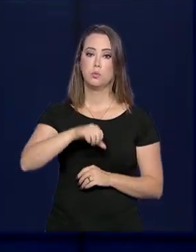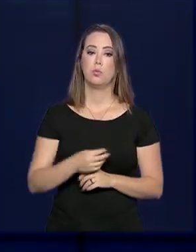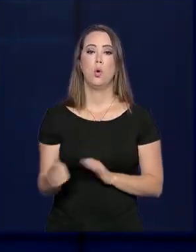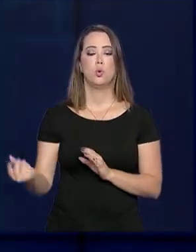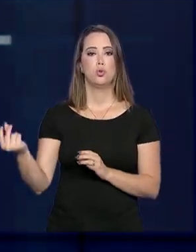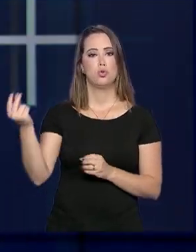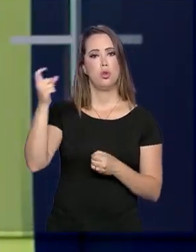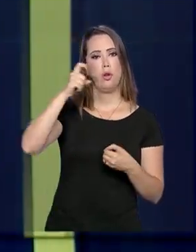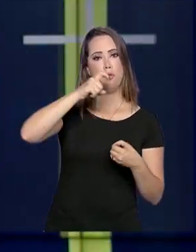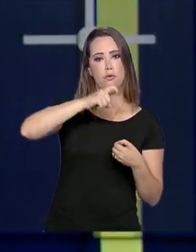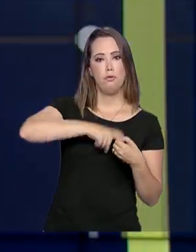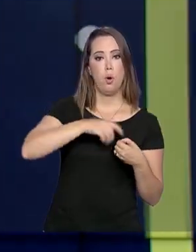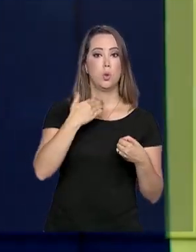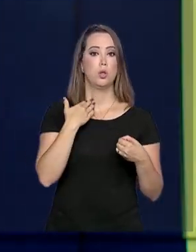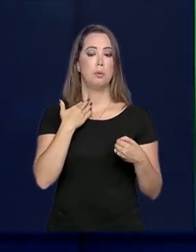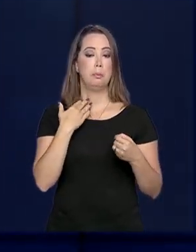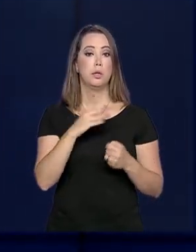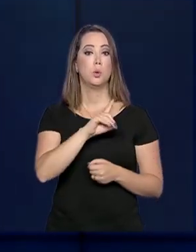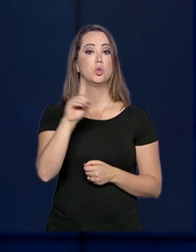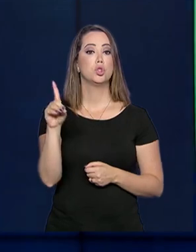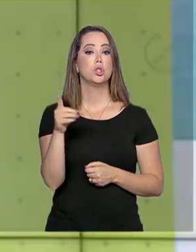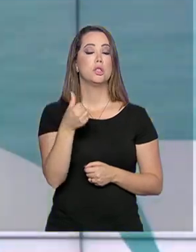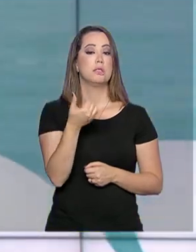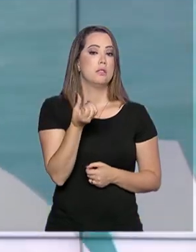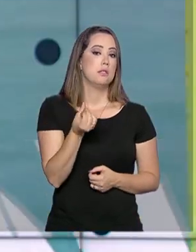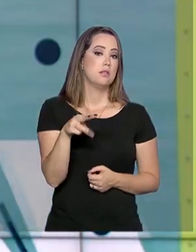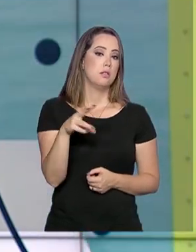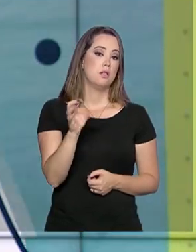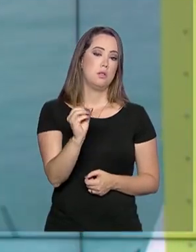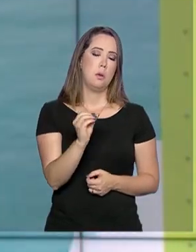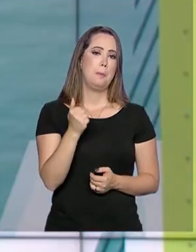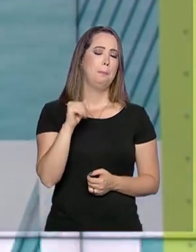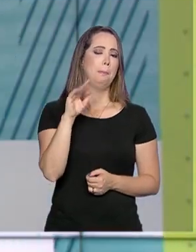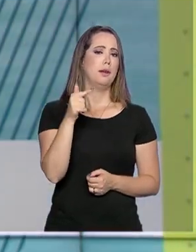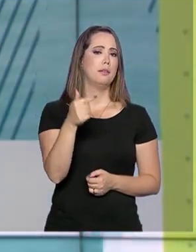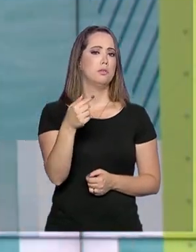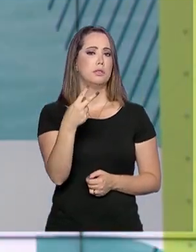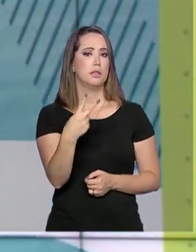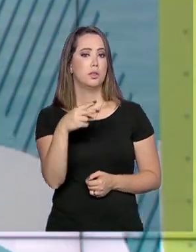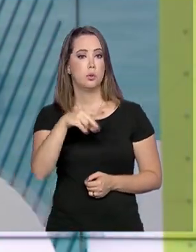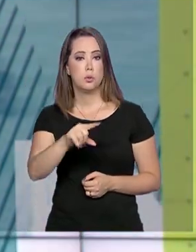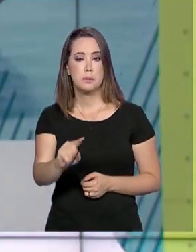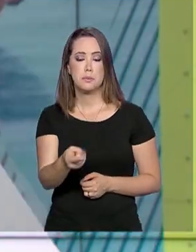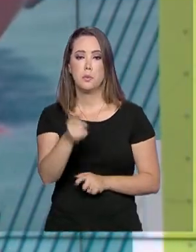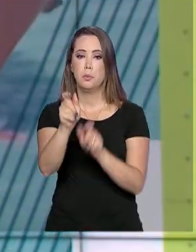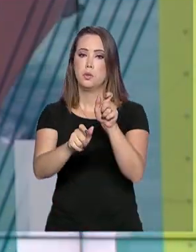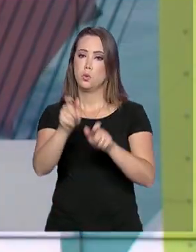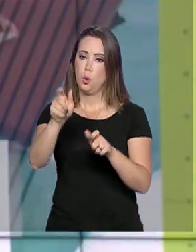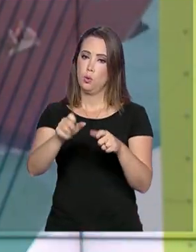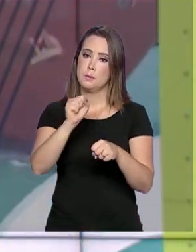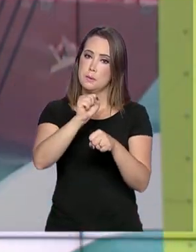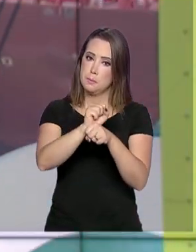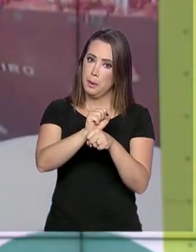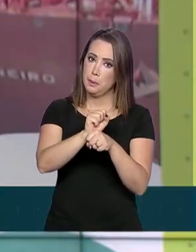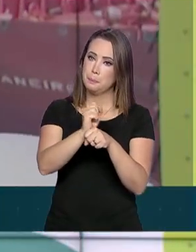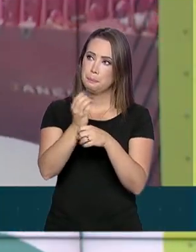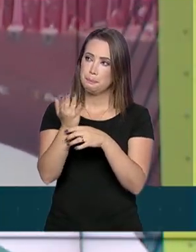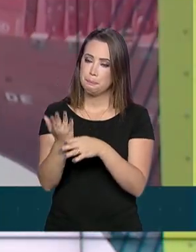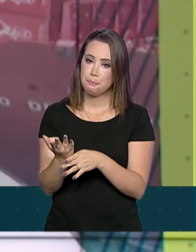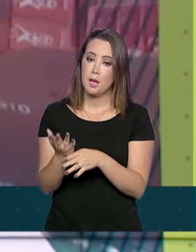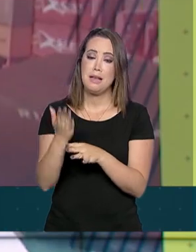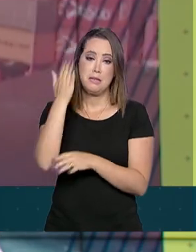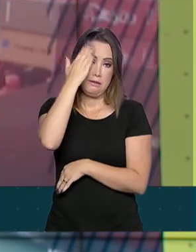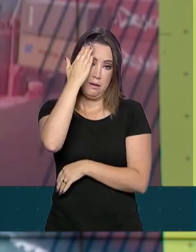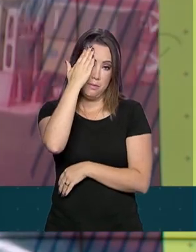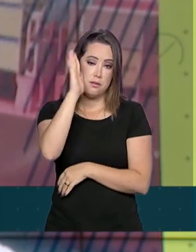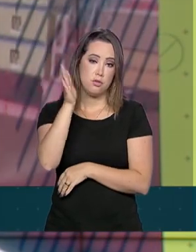O crédito bancário será feito no dia 16 de março para mais de 72 mil contribuintes. Para saber se teve